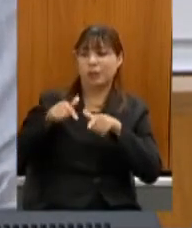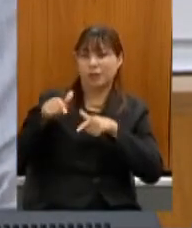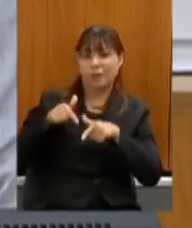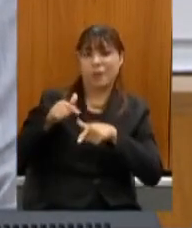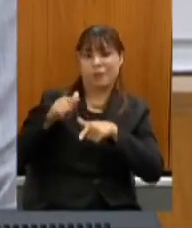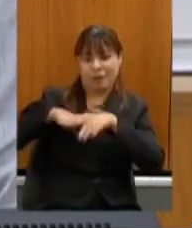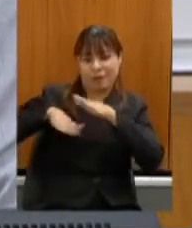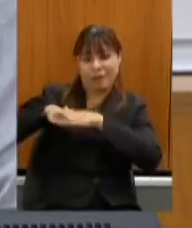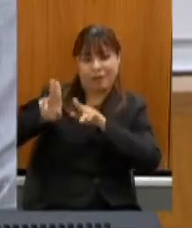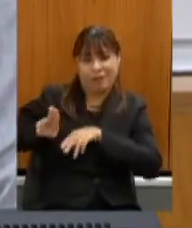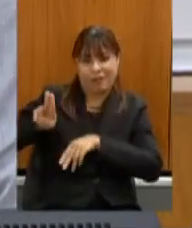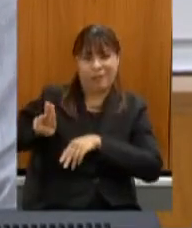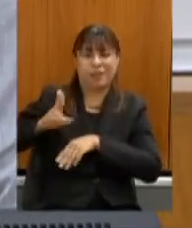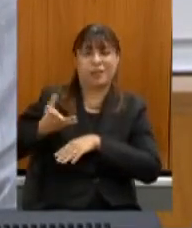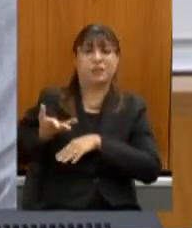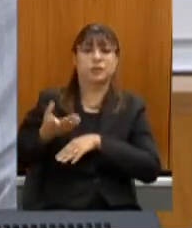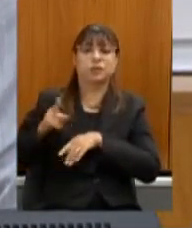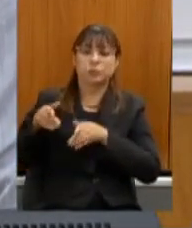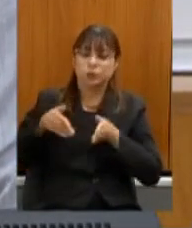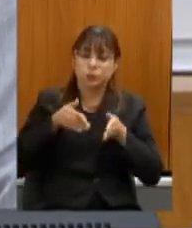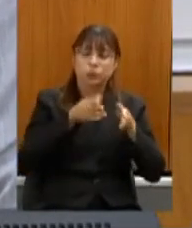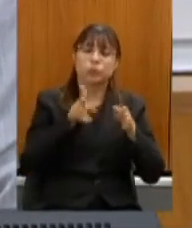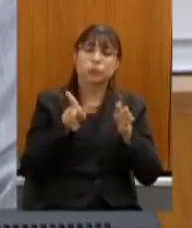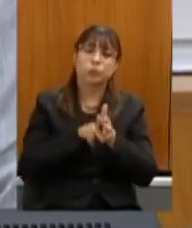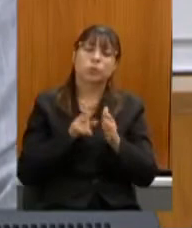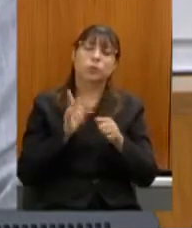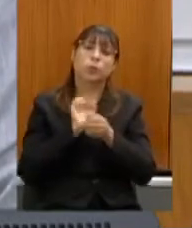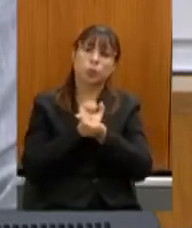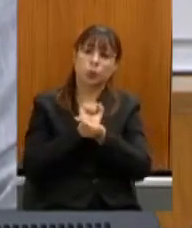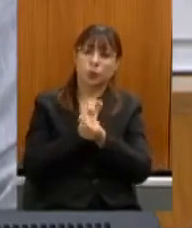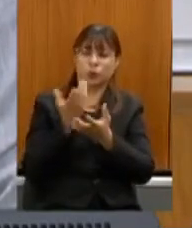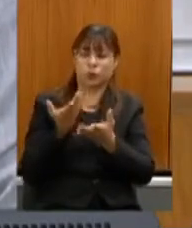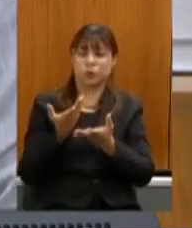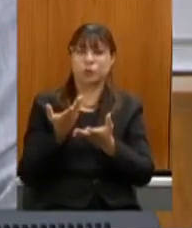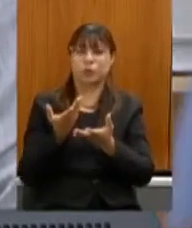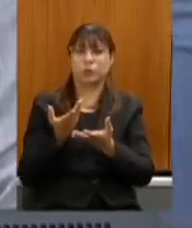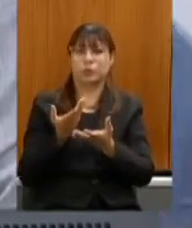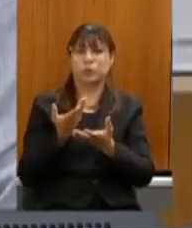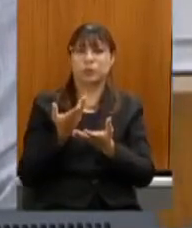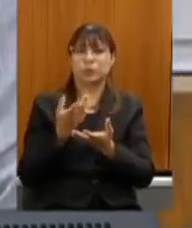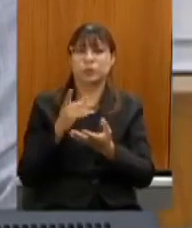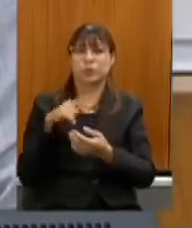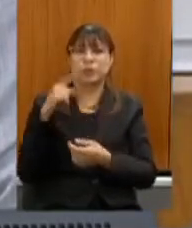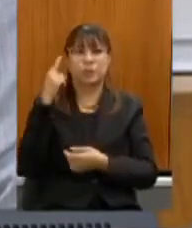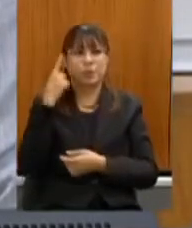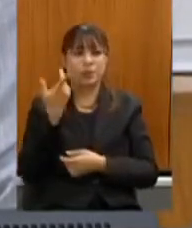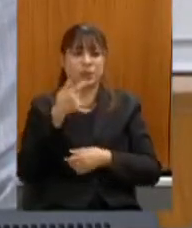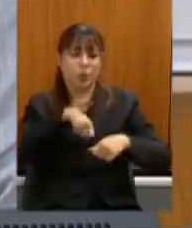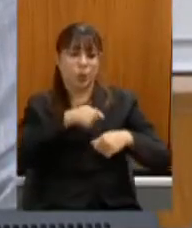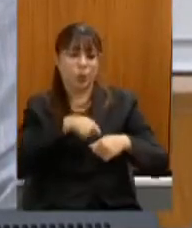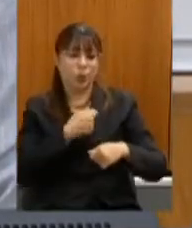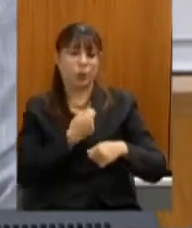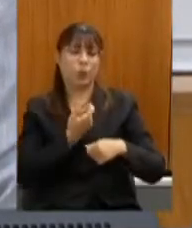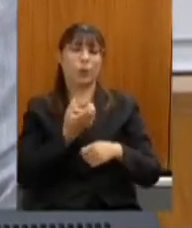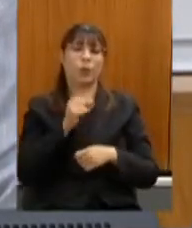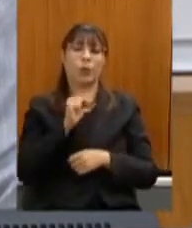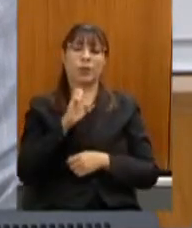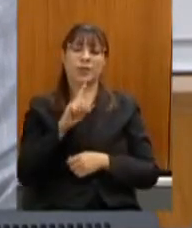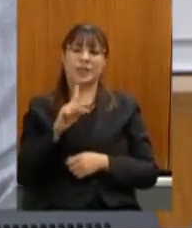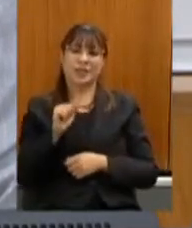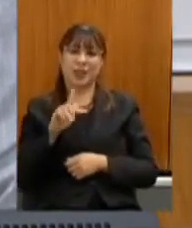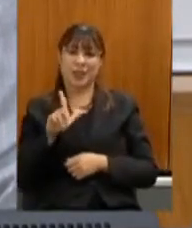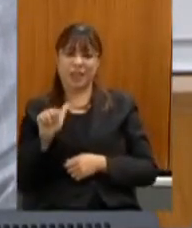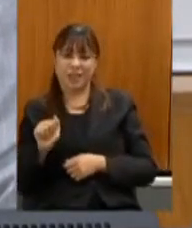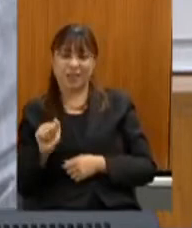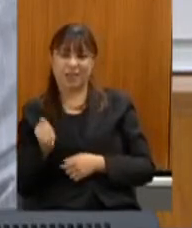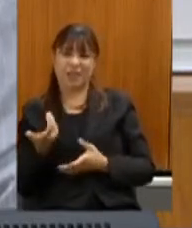rotas rotas dos quilombos é uma coisa belíssima outro dia eu falava com uma pessoa de fazer comida de senzala cozinha de senzala imagina